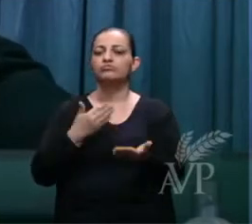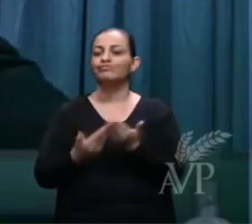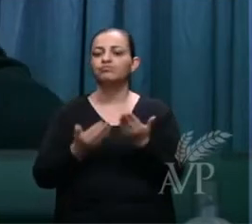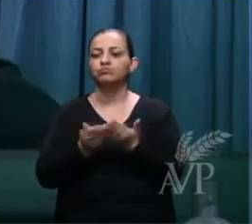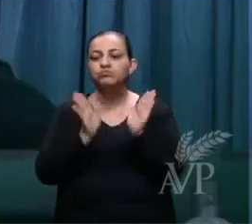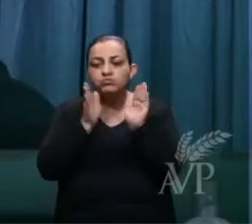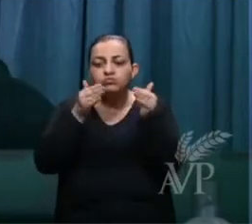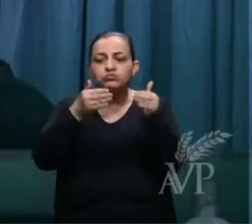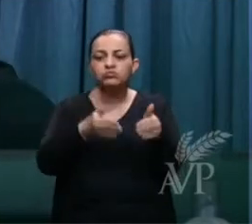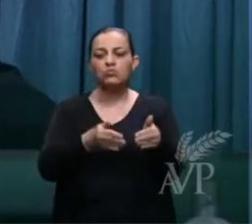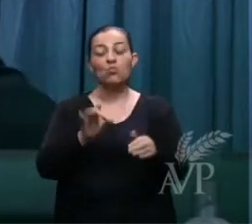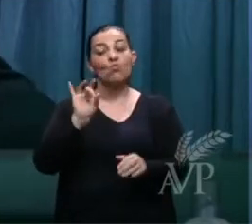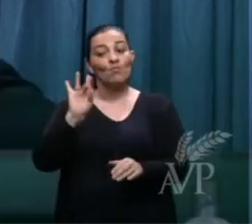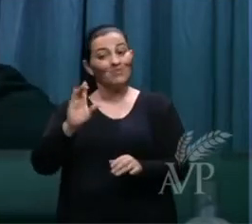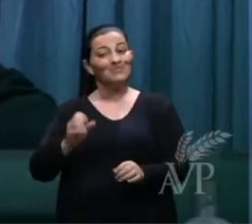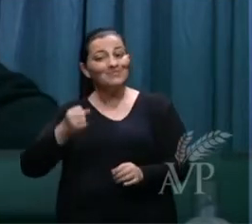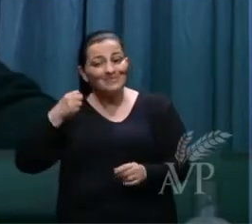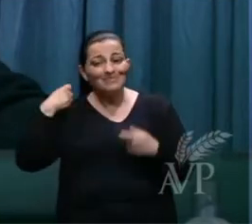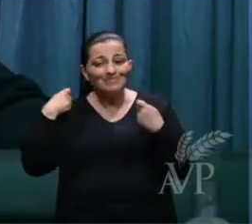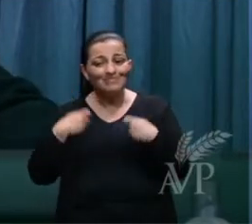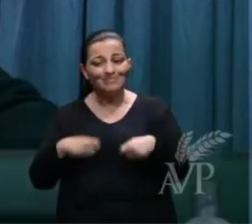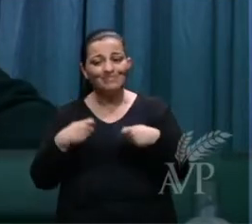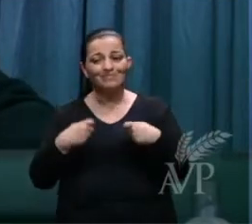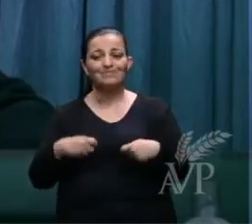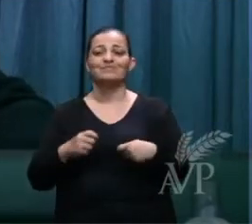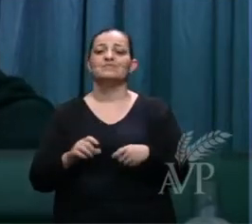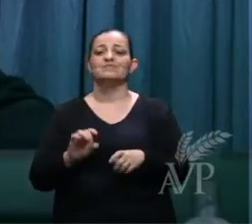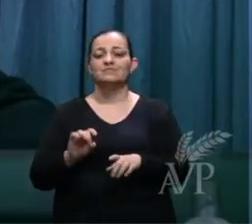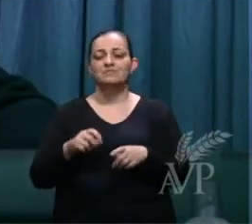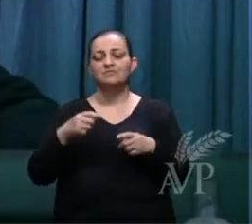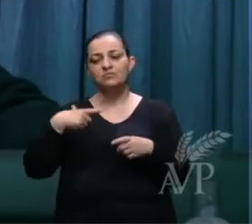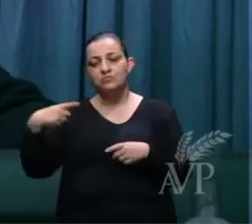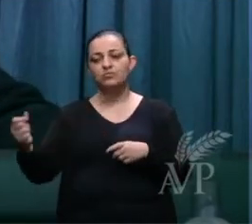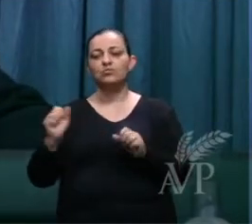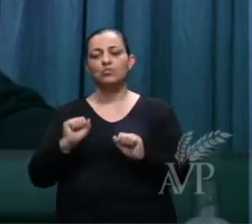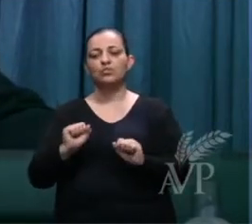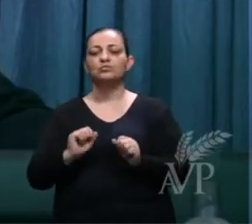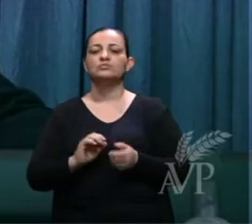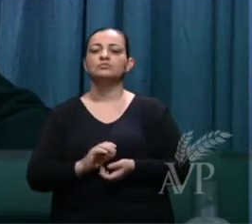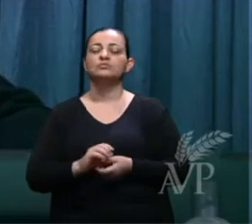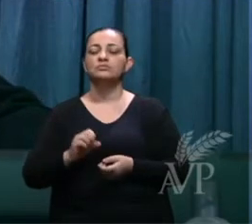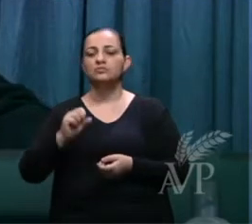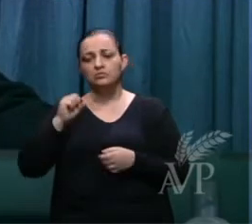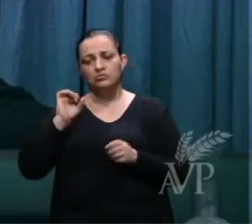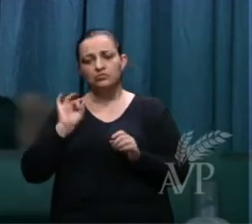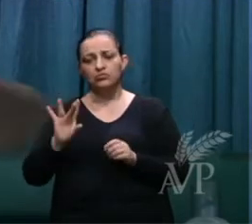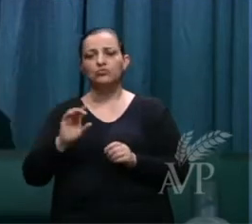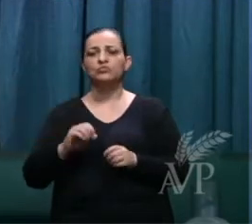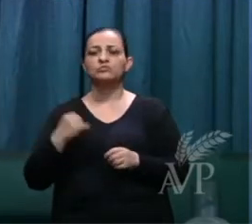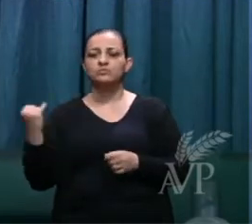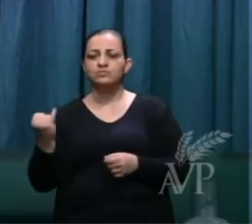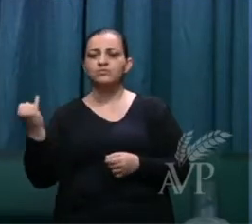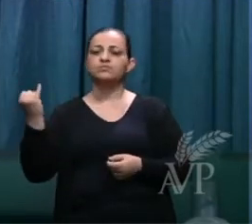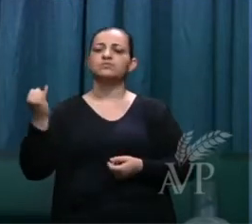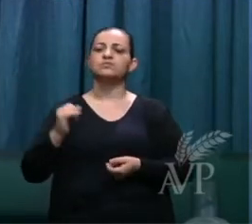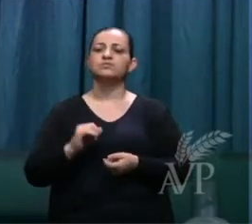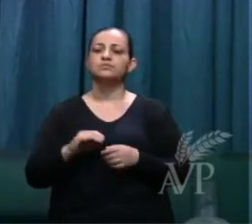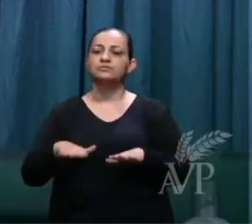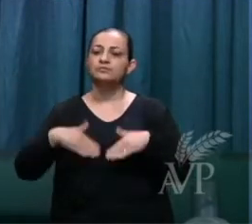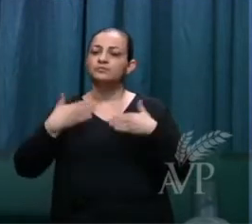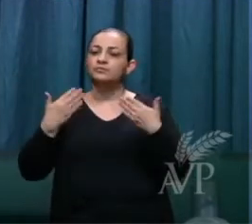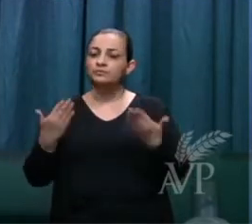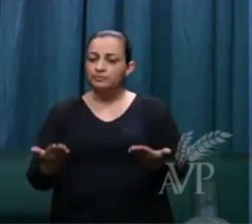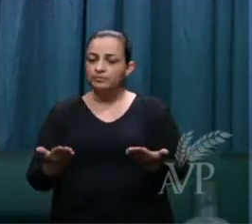Só em último caso para se fazer isto. Só em último caso. Então,